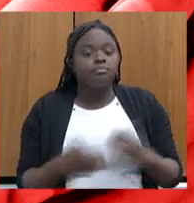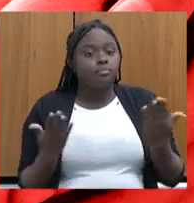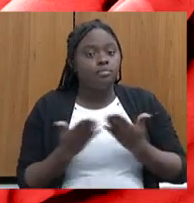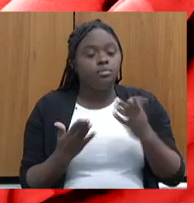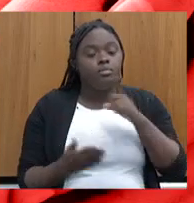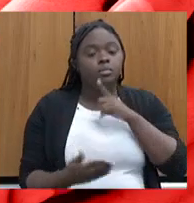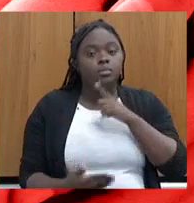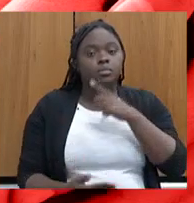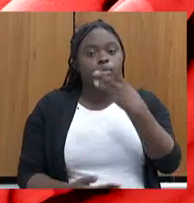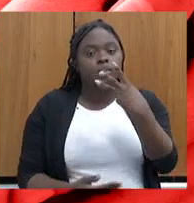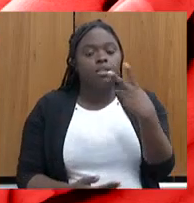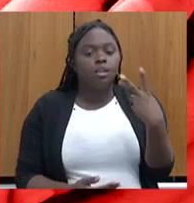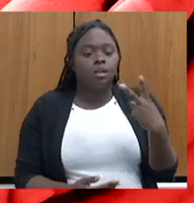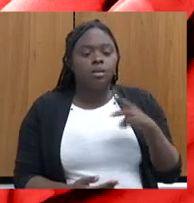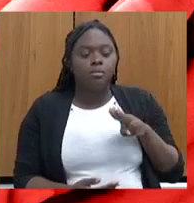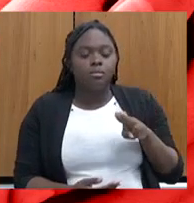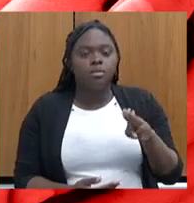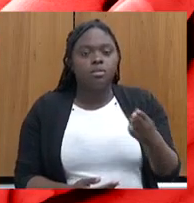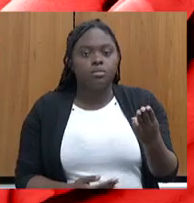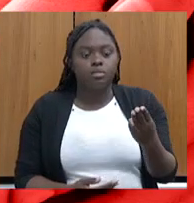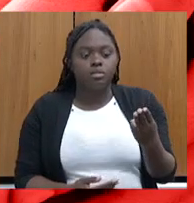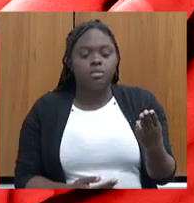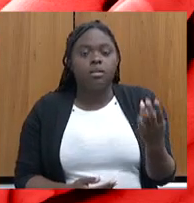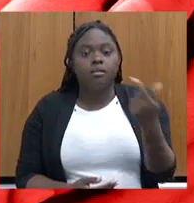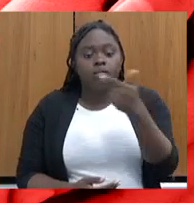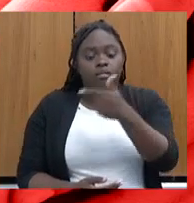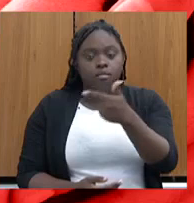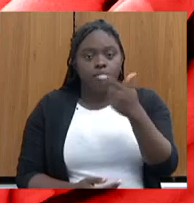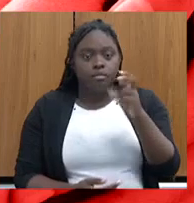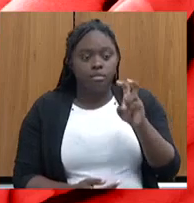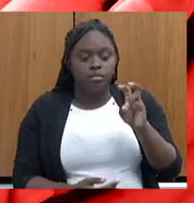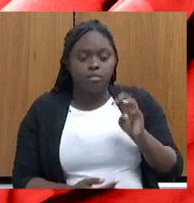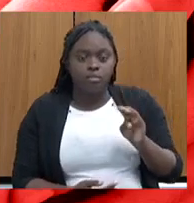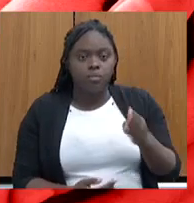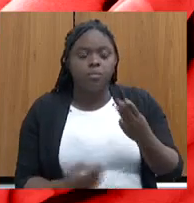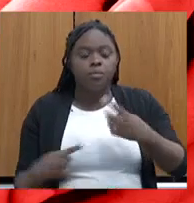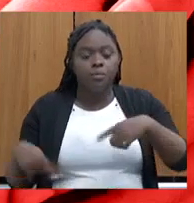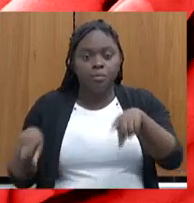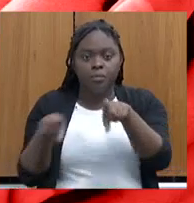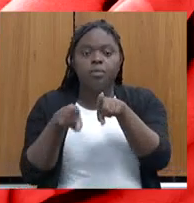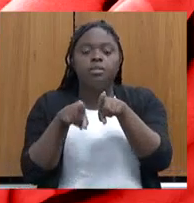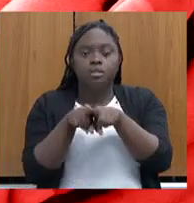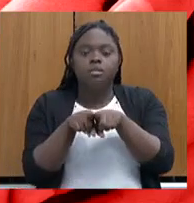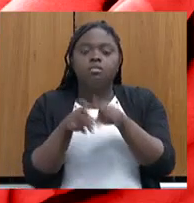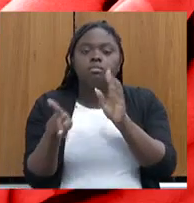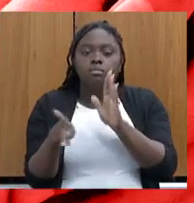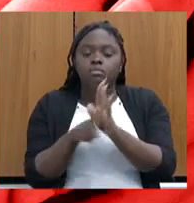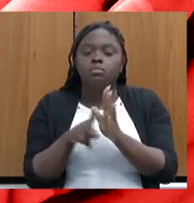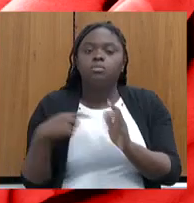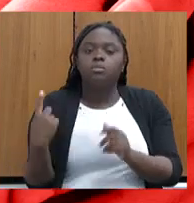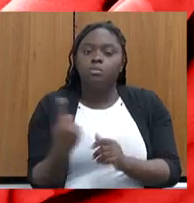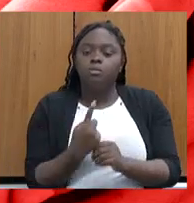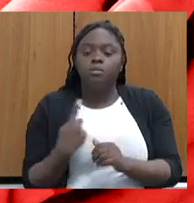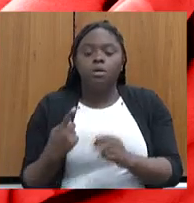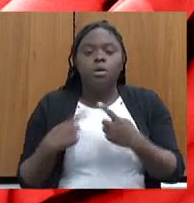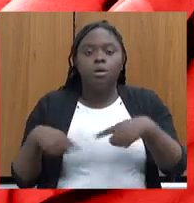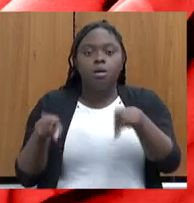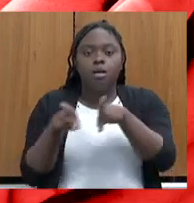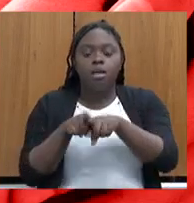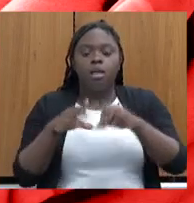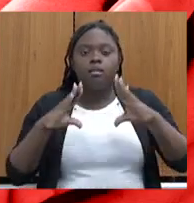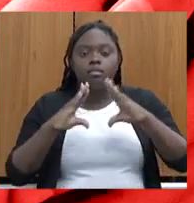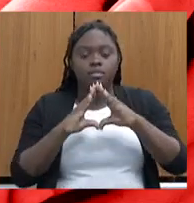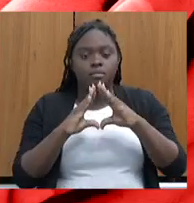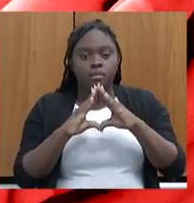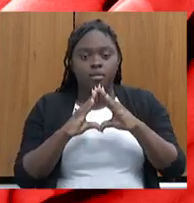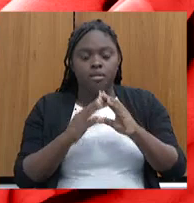32 milhões, sendo que 25 milhões foi uma parceria encaminhada para nós numa parceria da Assembleia